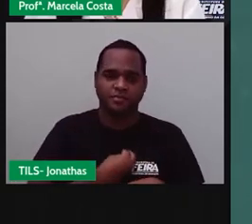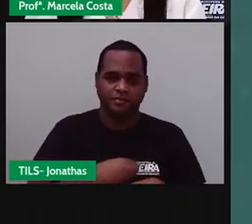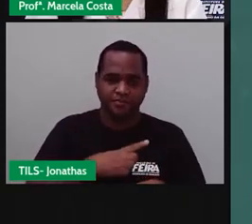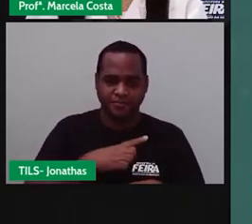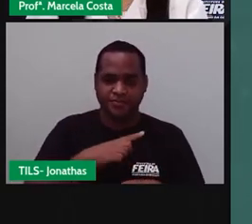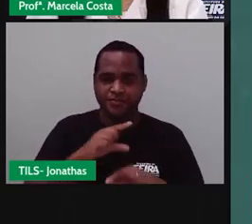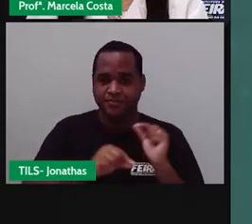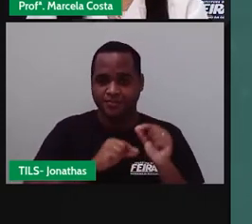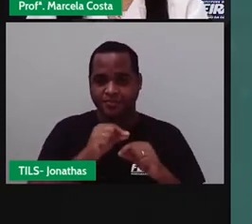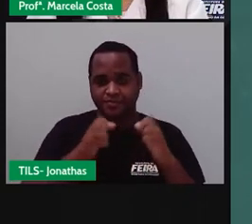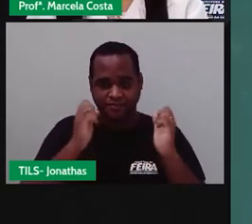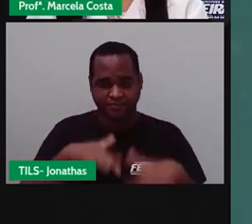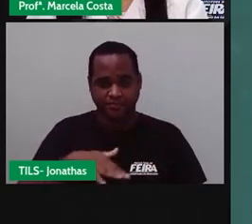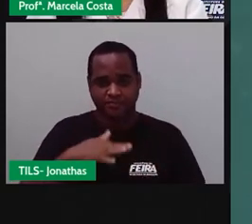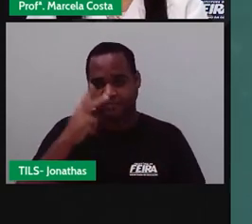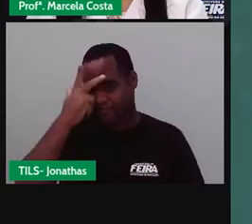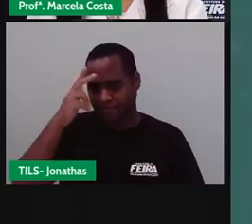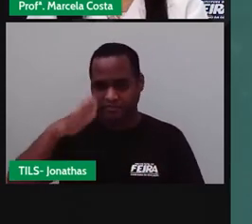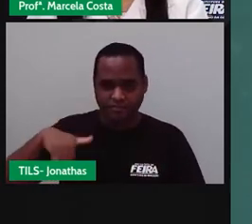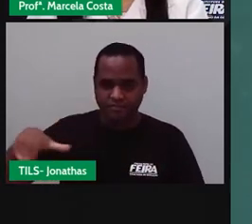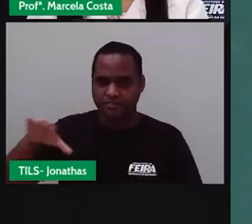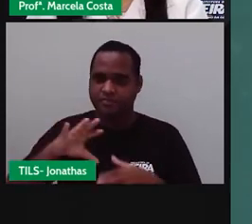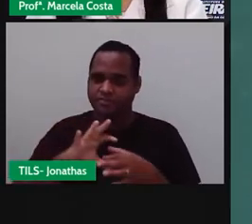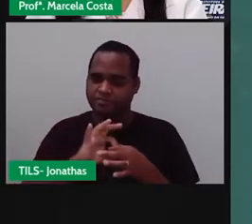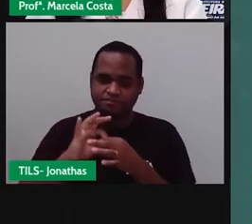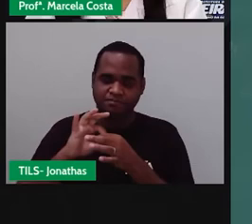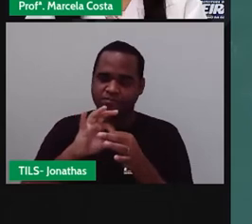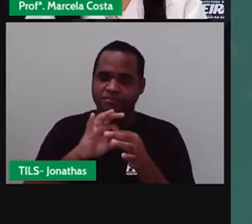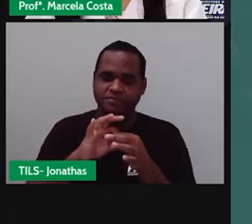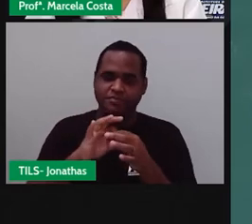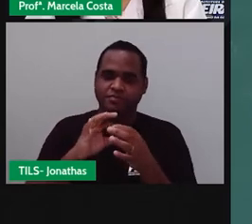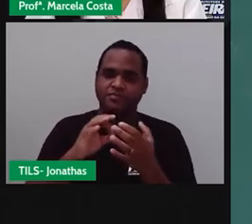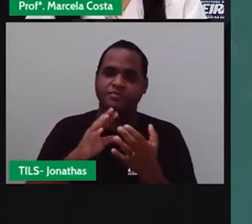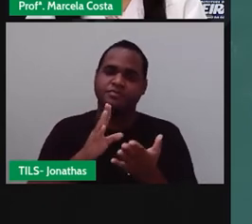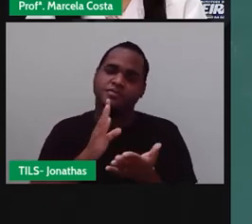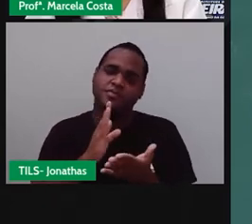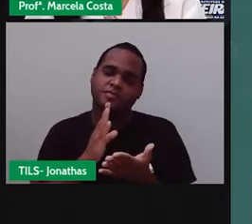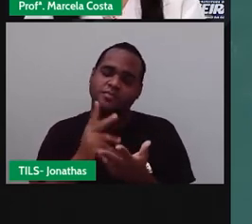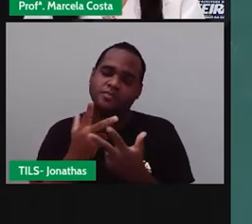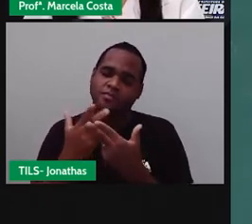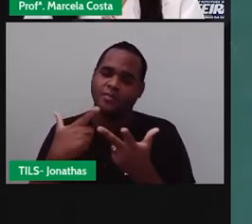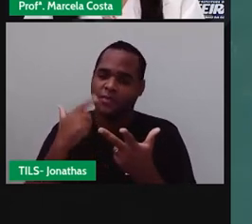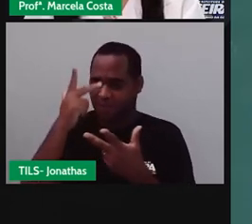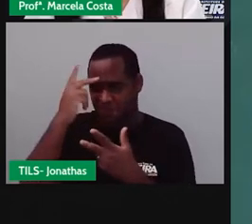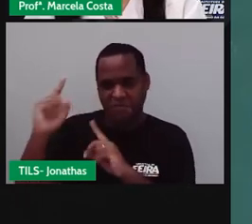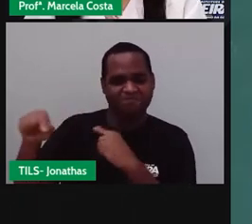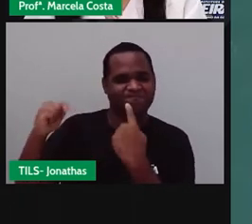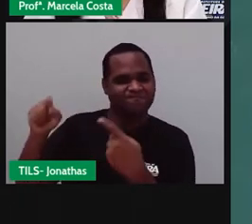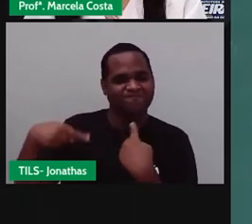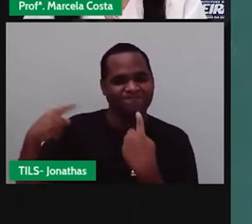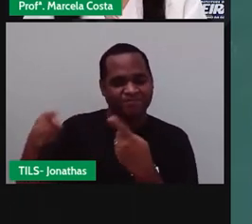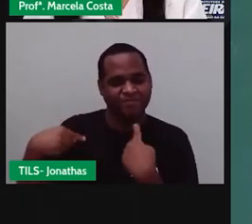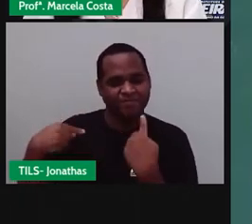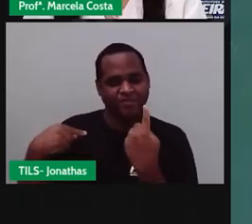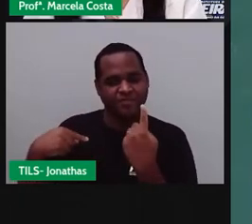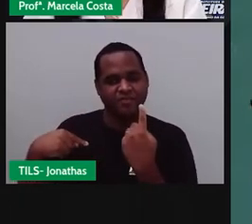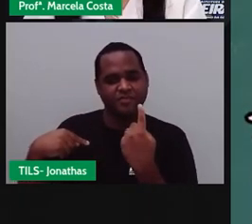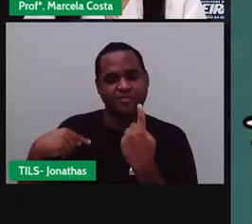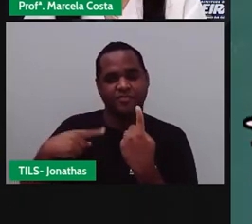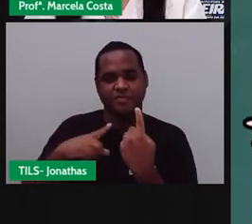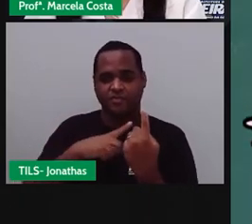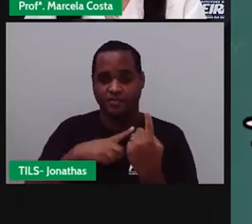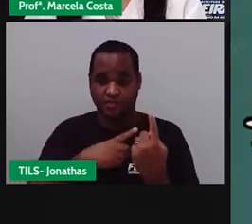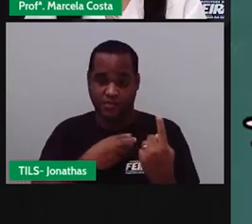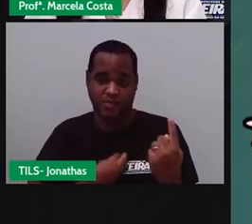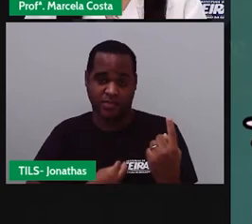acostumando com a outra escola, meu pai resolveu se mudar. Tenho que começar tudo outra vez. Principalmente quando a gente é